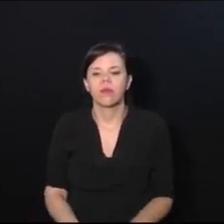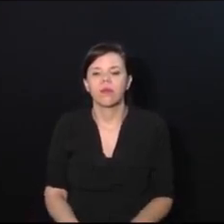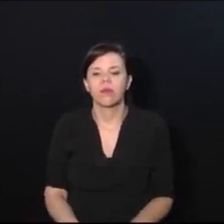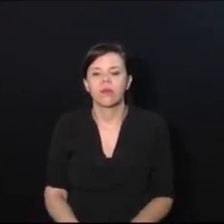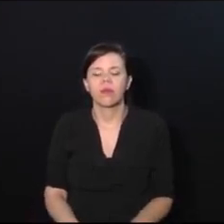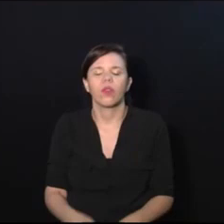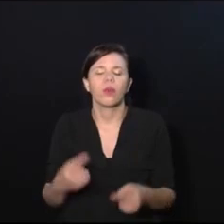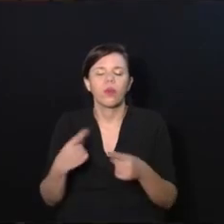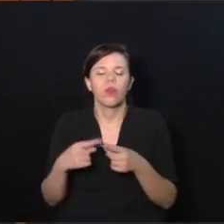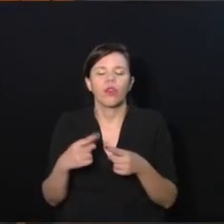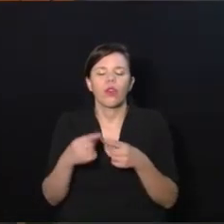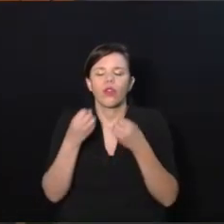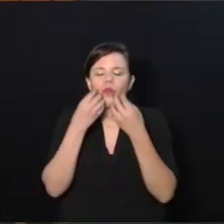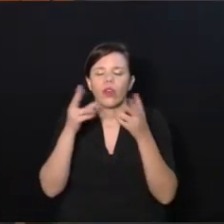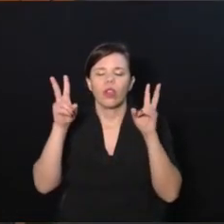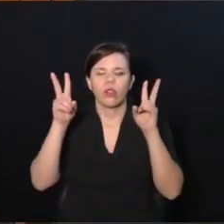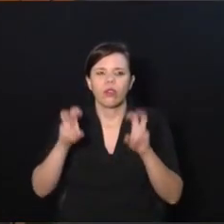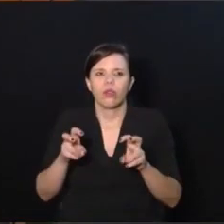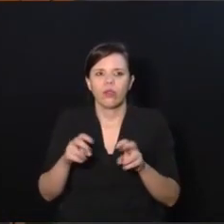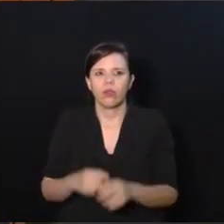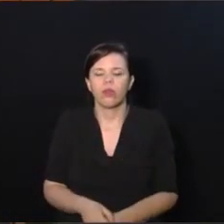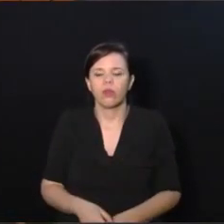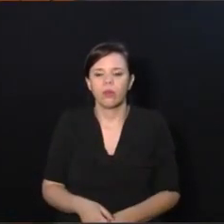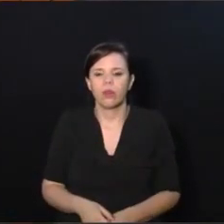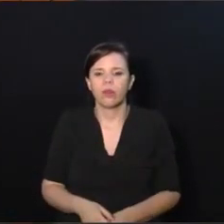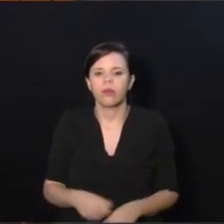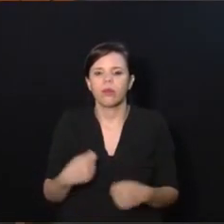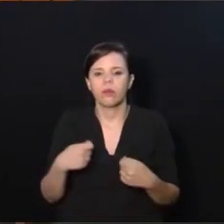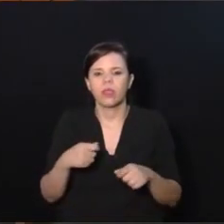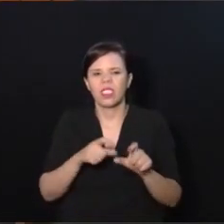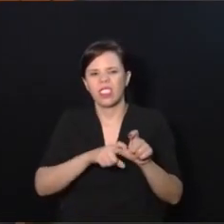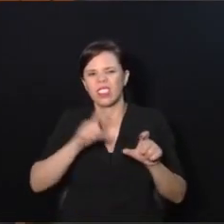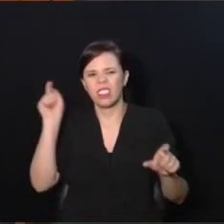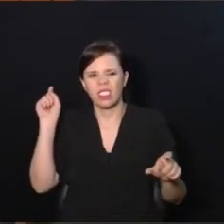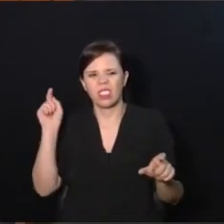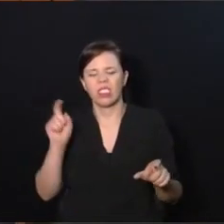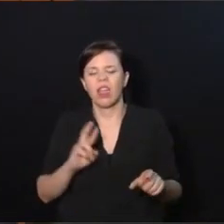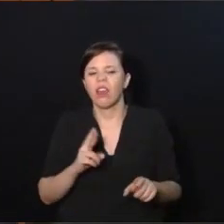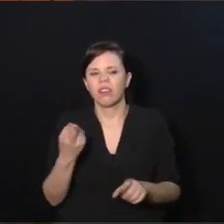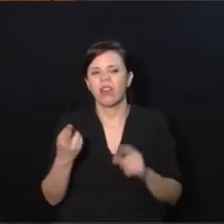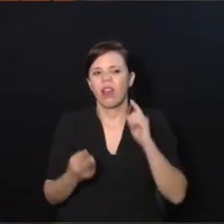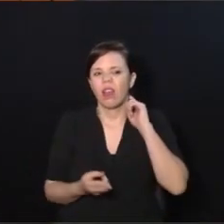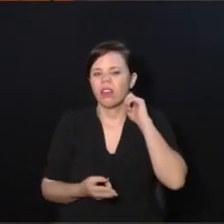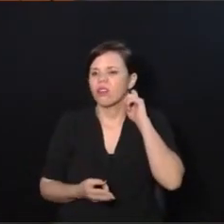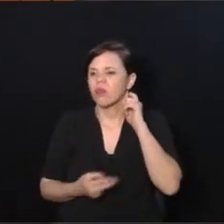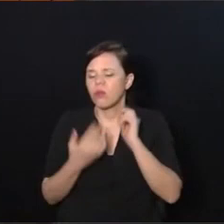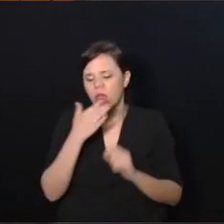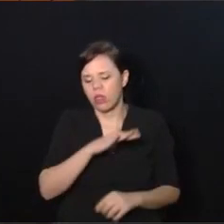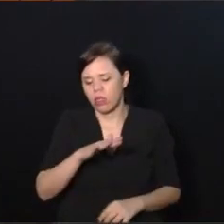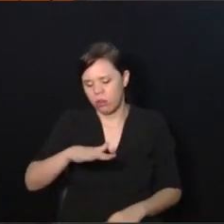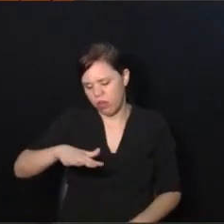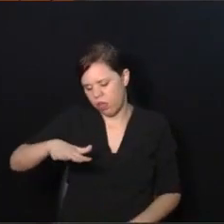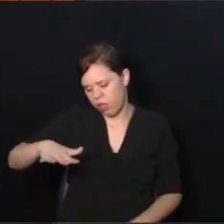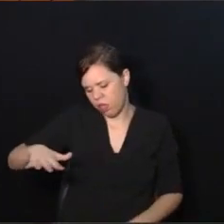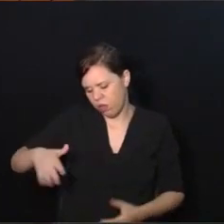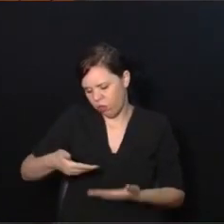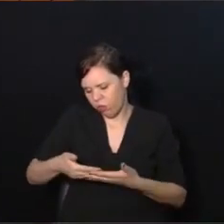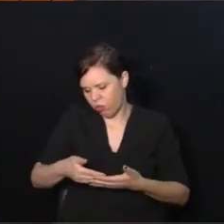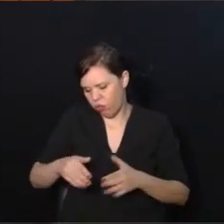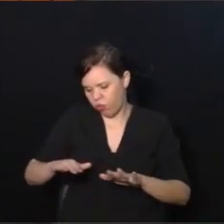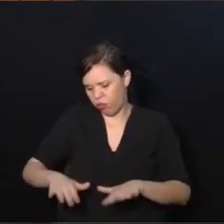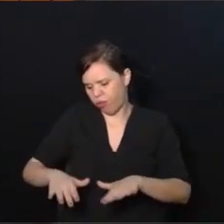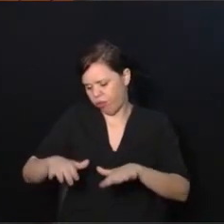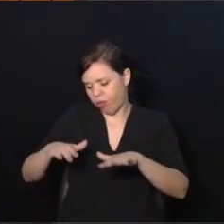Por que que eu estou falando sobre que a gente tem que desapegar um pouco desses resultados? Porque uma criança pequena, ela não tem